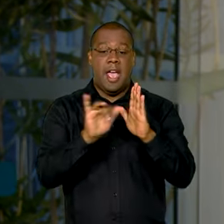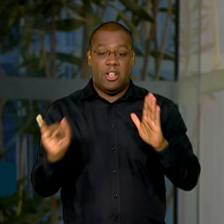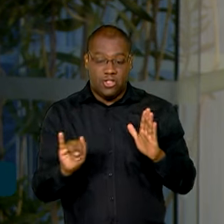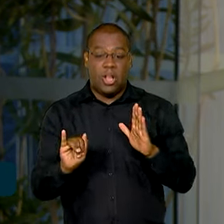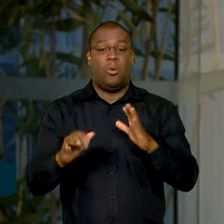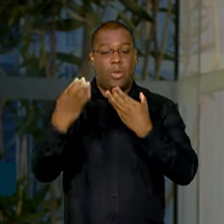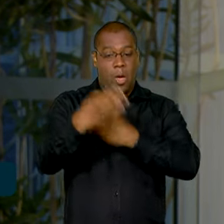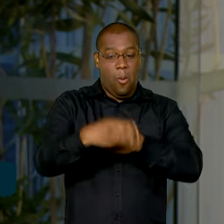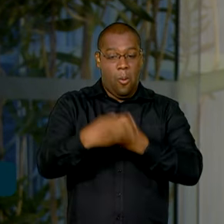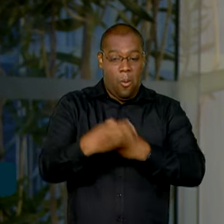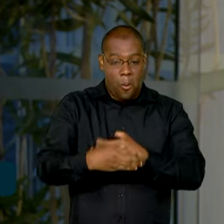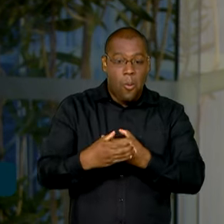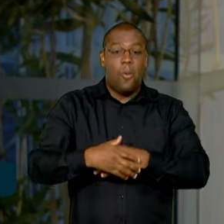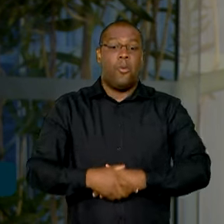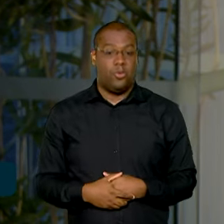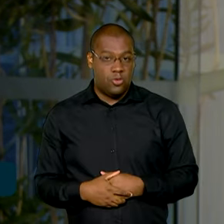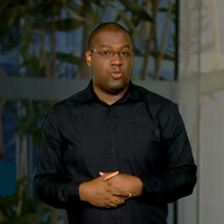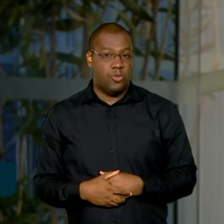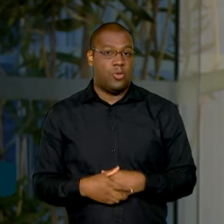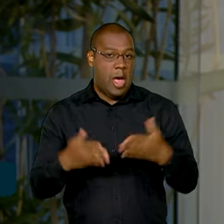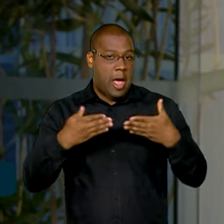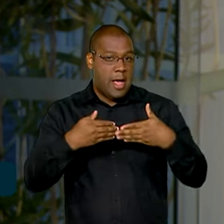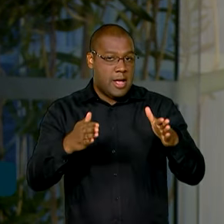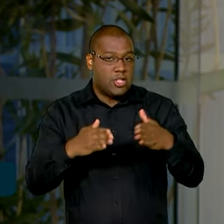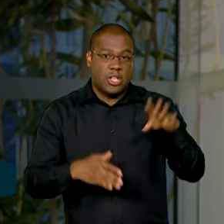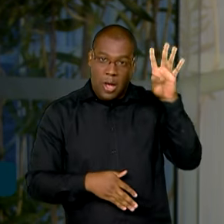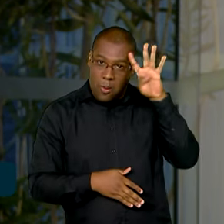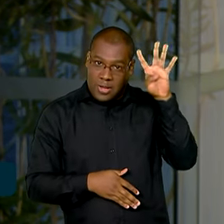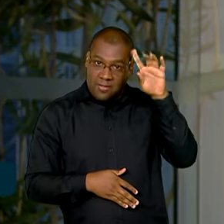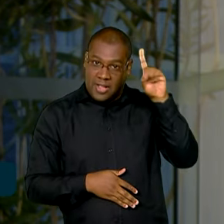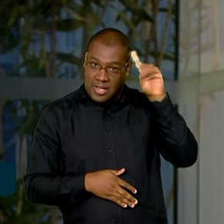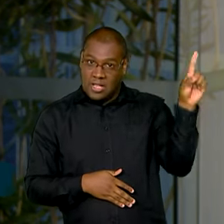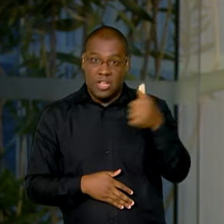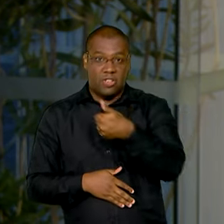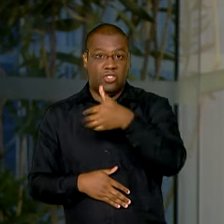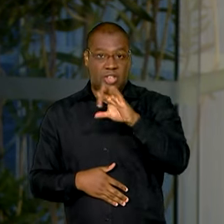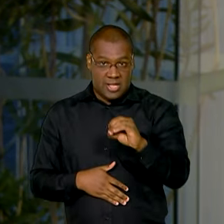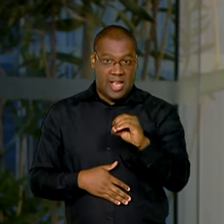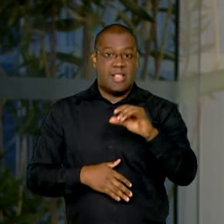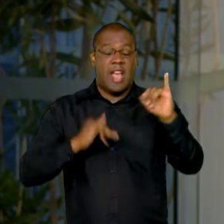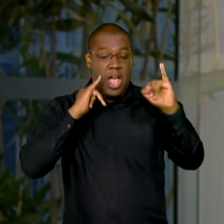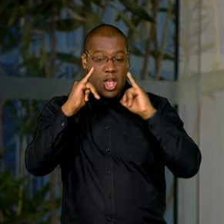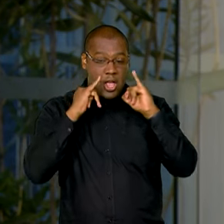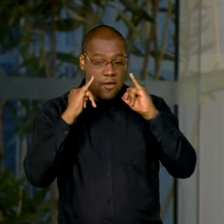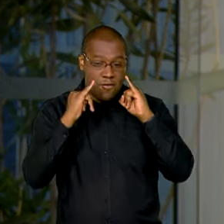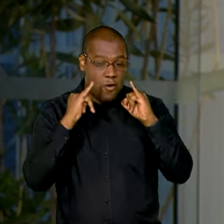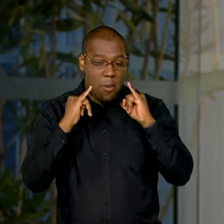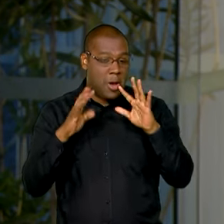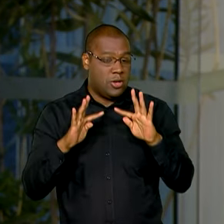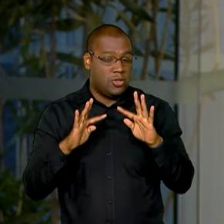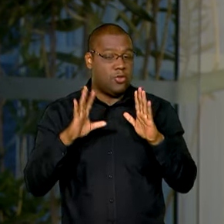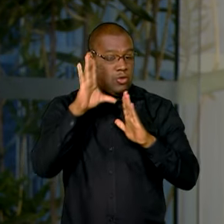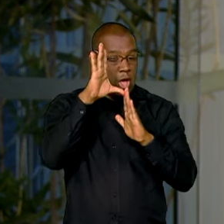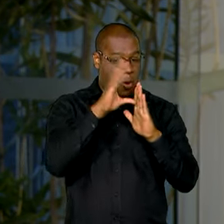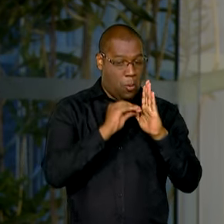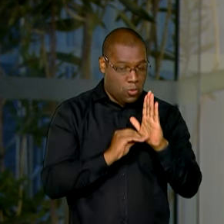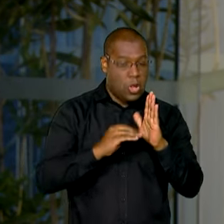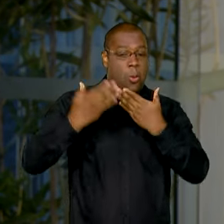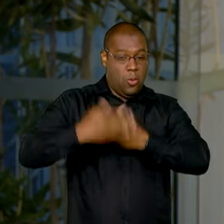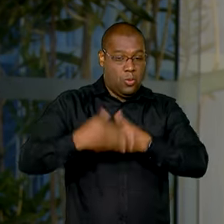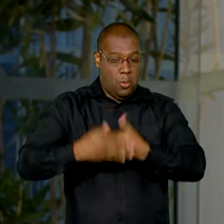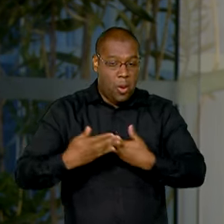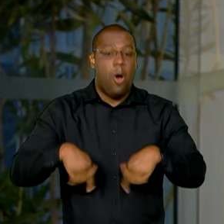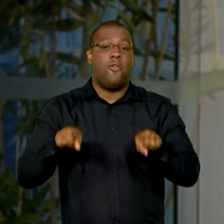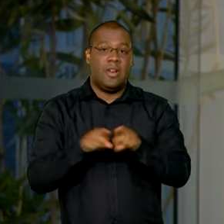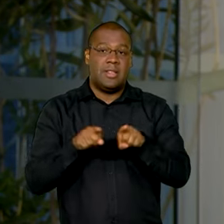serão publicados na próxima quarta-feira, dia 10, e devem trazer as informações sobre os conteúdos das provas,